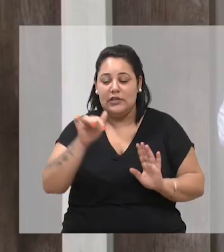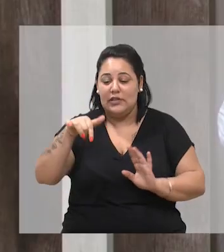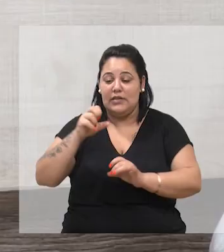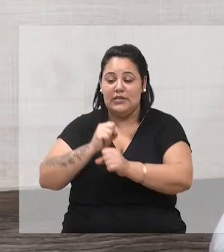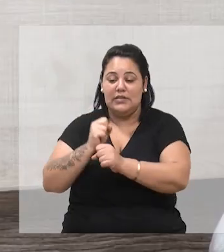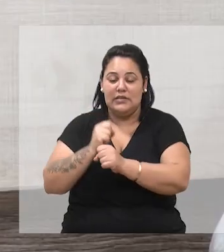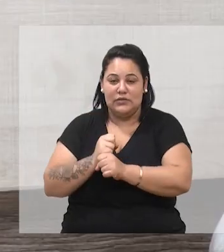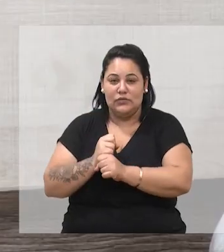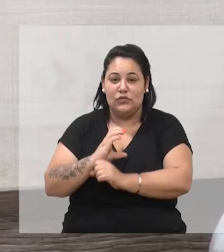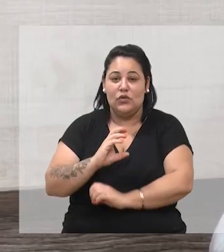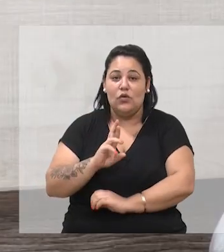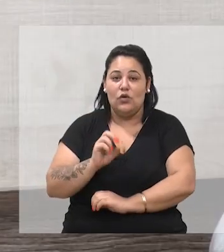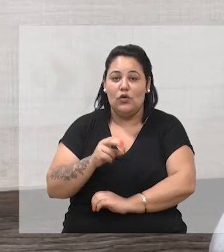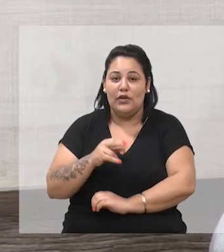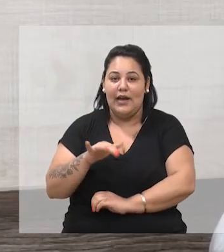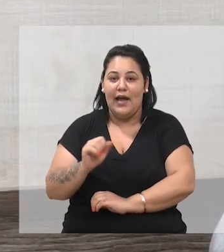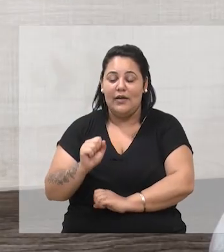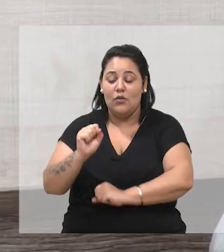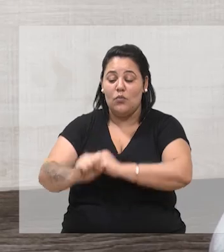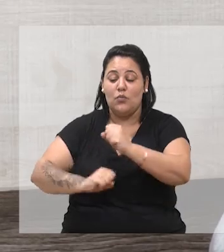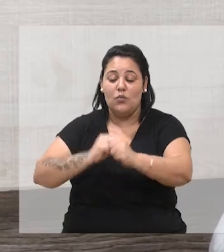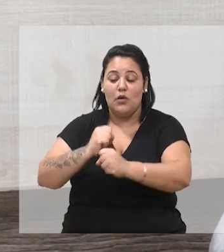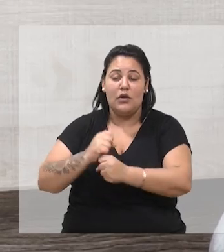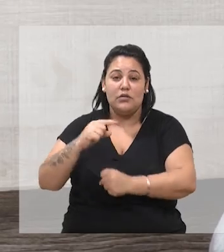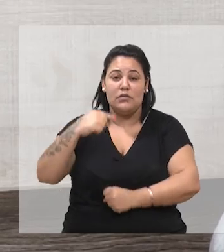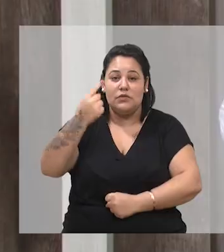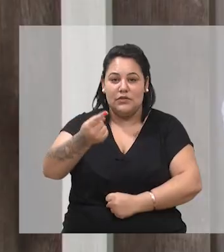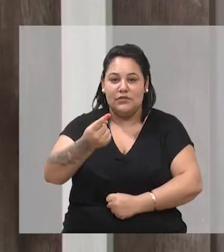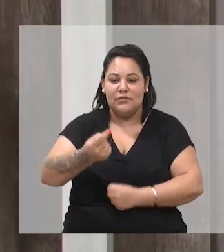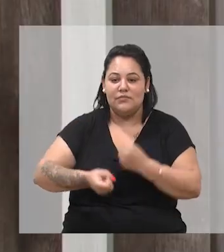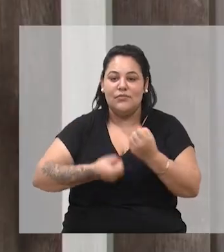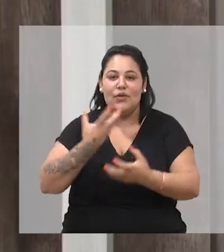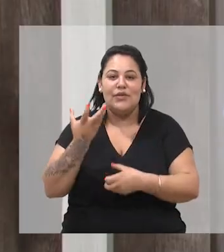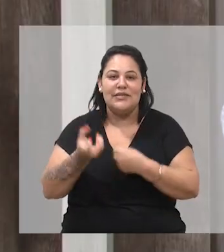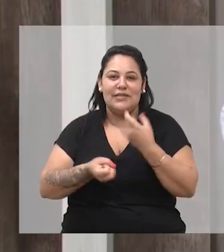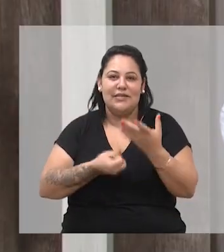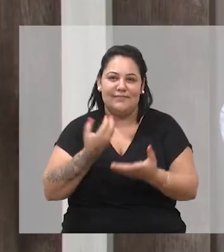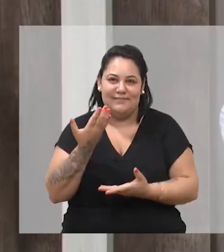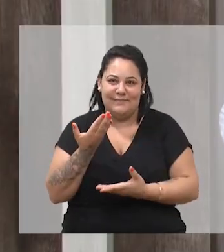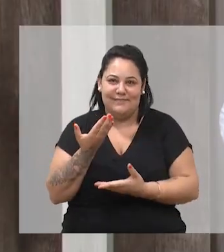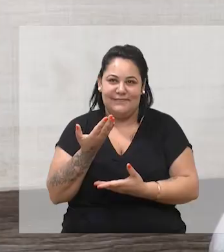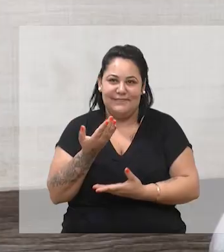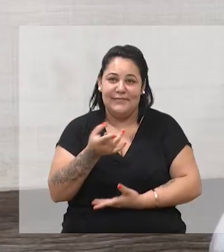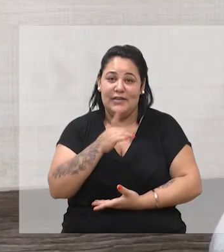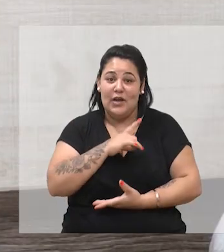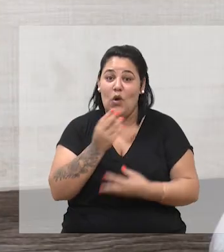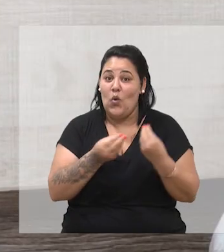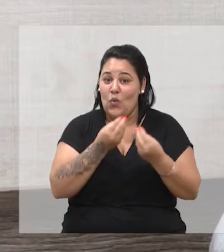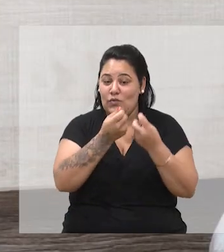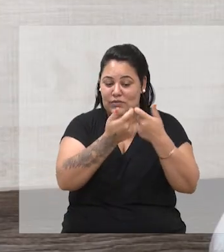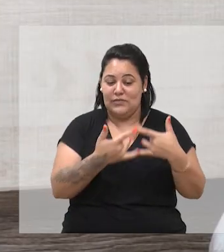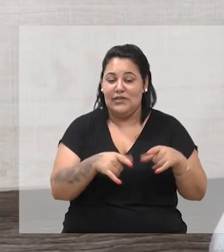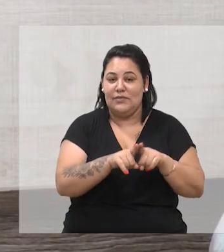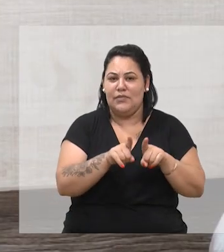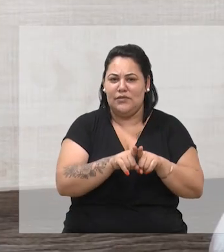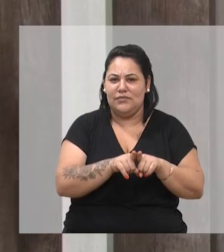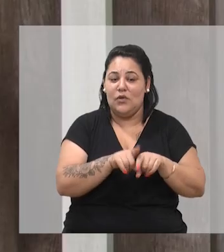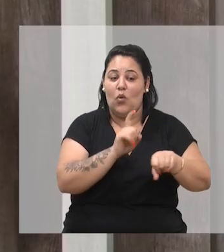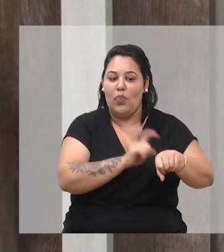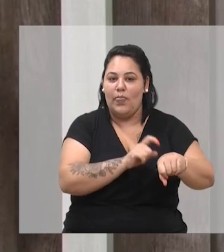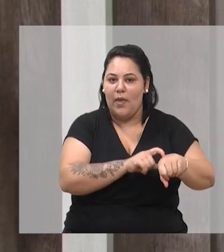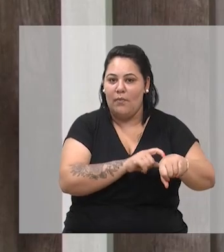falamos, para conversar com vocês e com o Fábio. Sobre a sequência do projeto, inclusive. Mais uma vez, muito obrigado, professor.